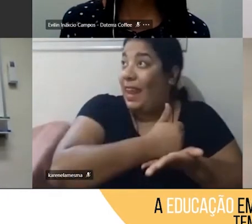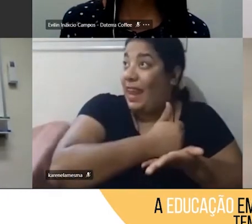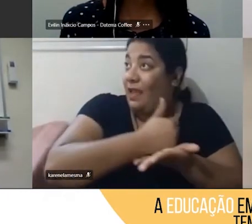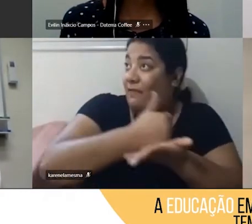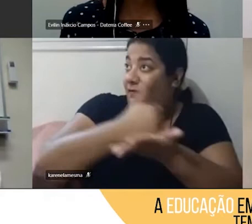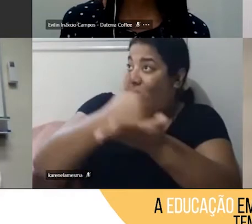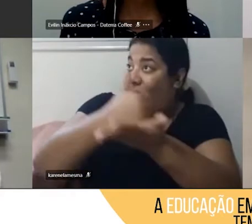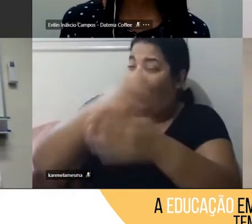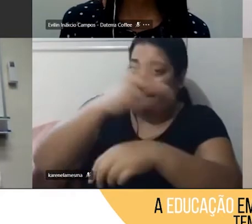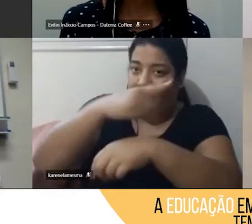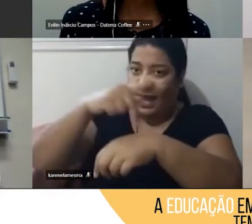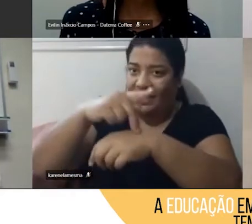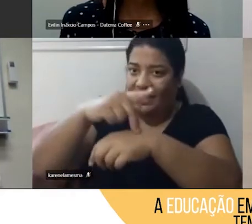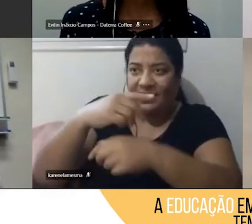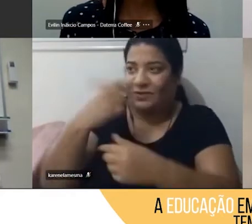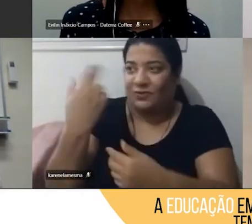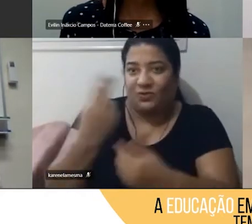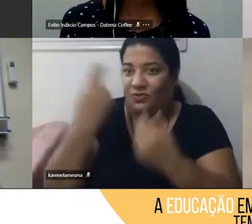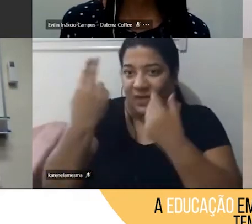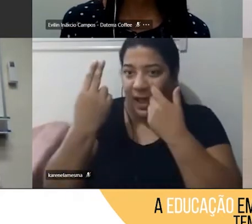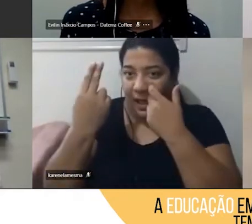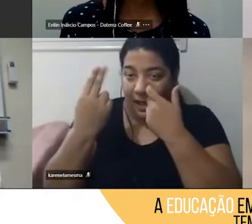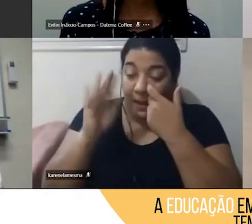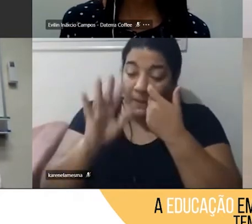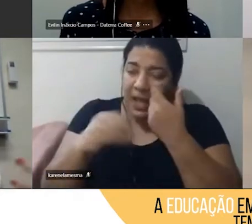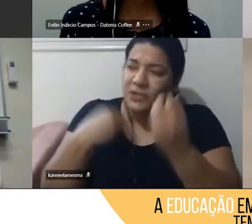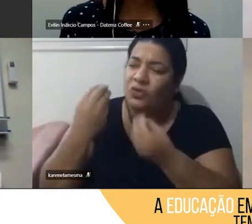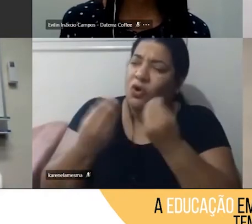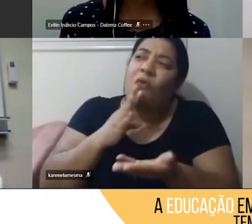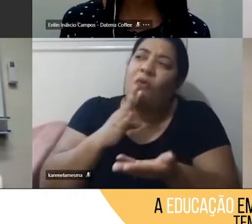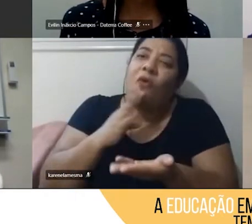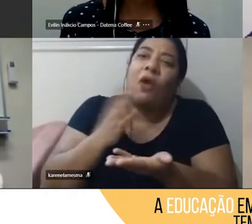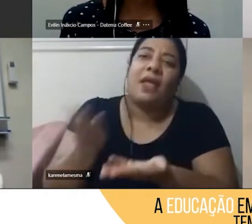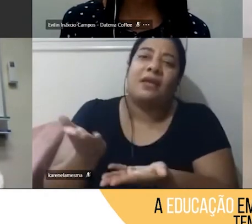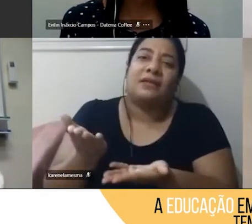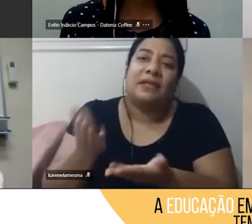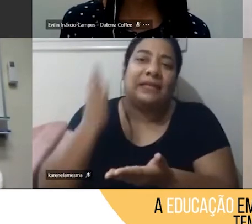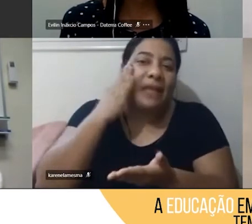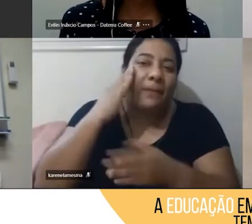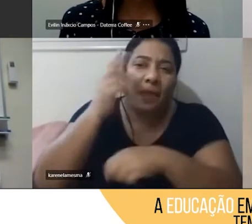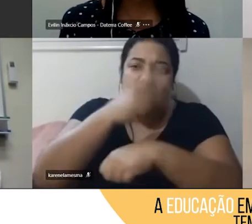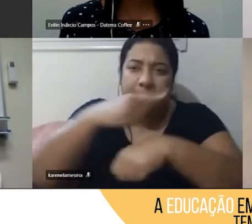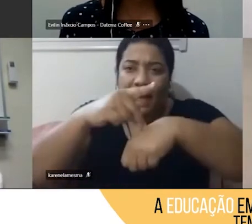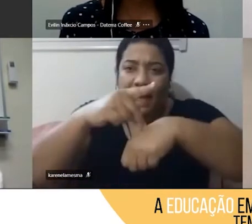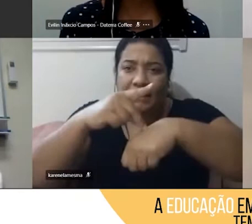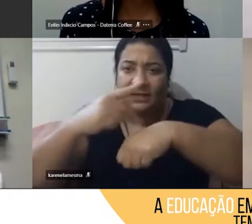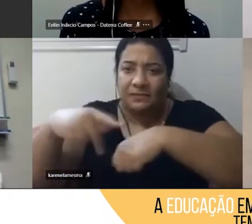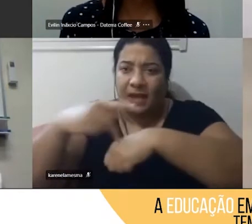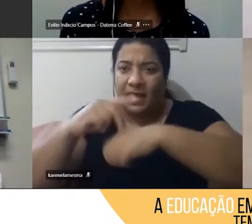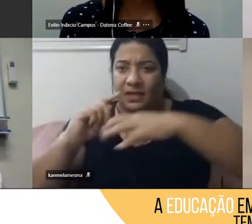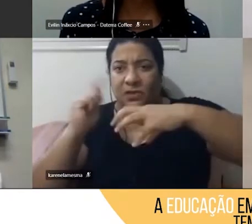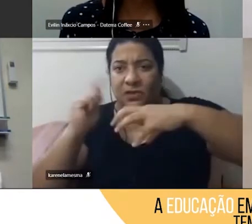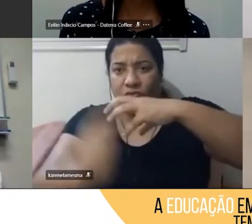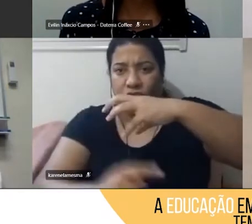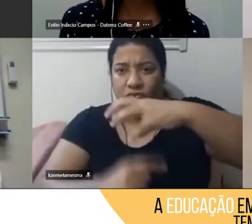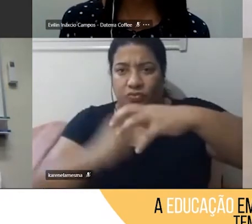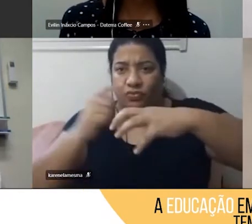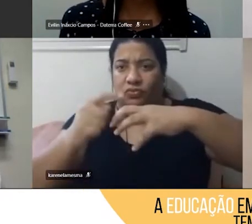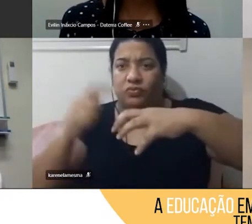faço eles conhecerem outros países e saber onde fica cada um, né, sem sair daqui,